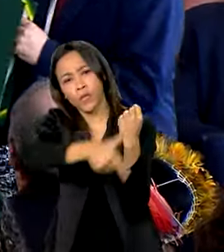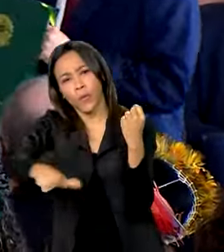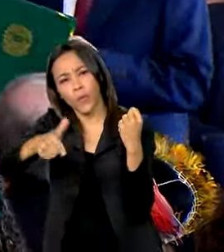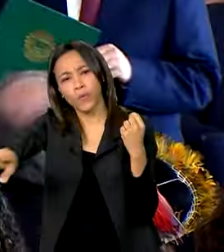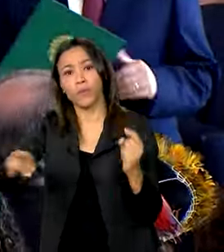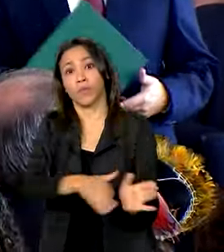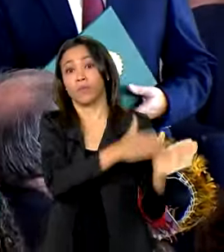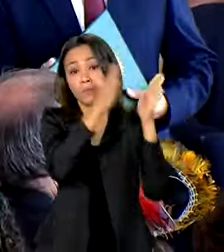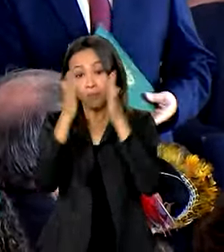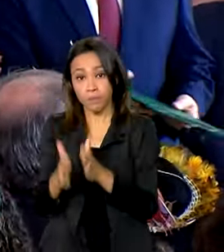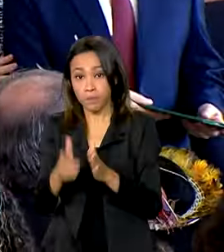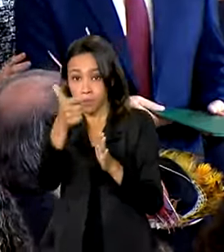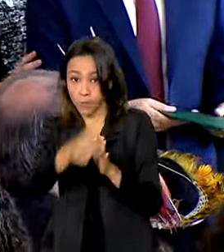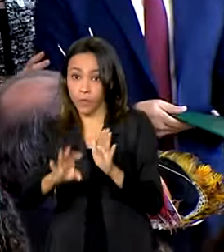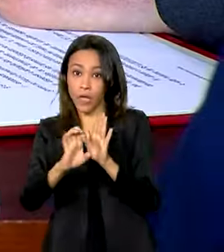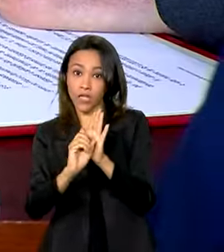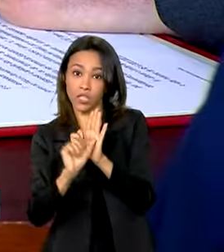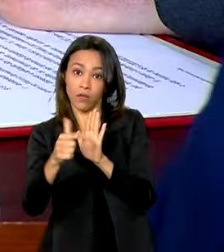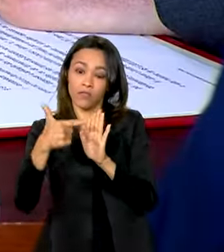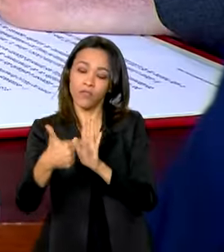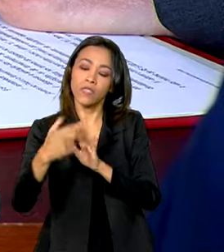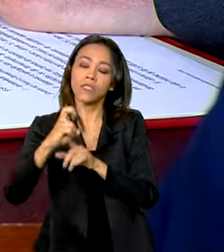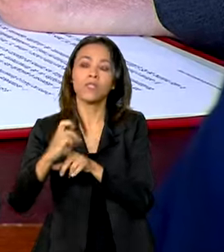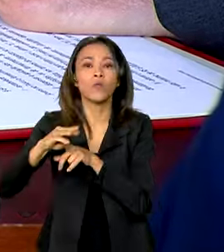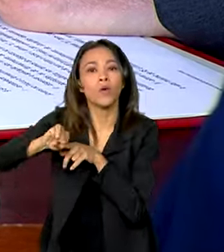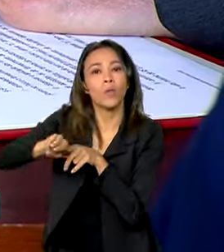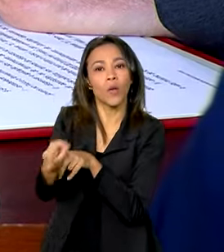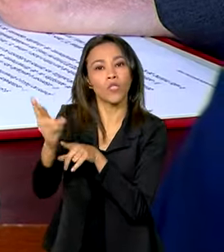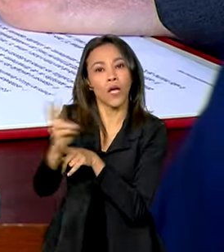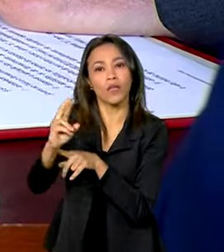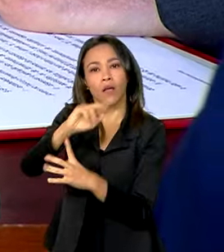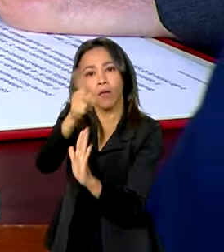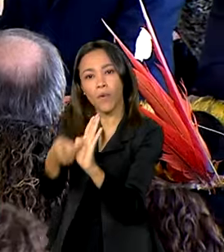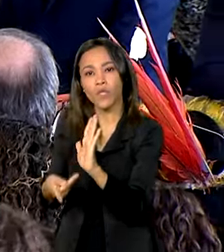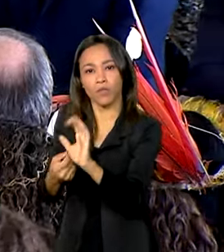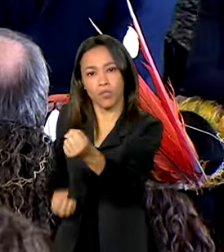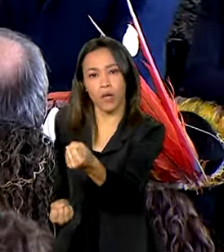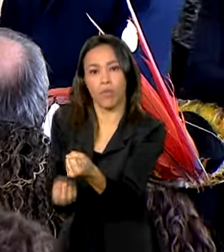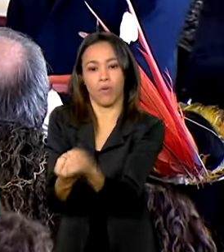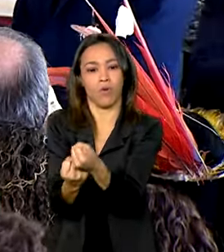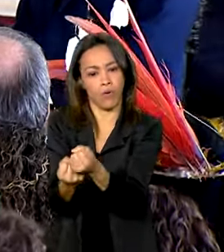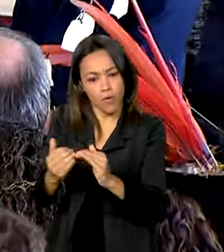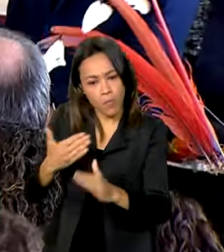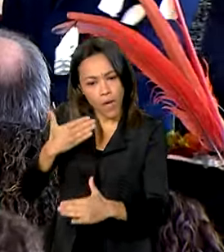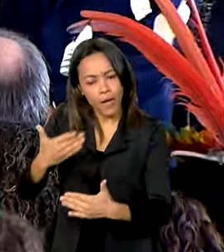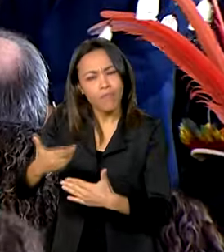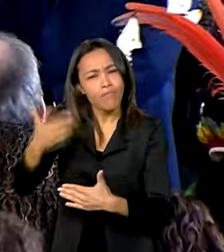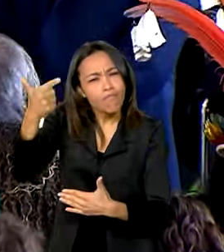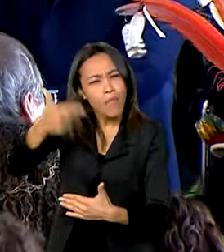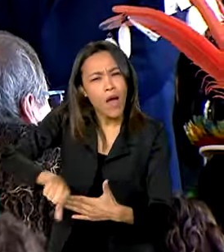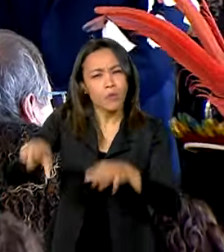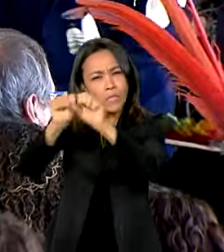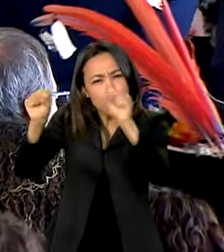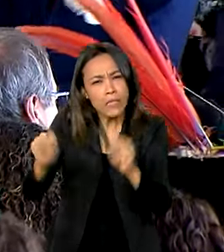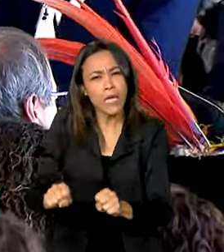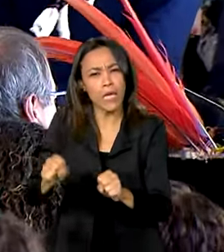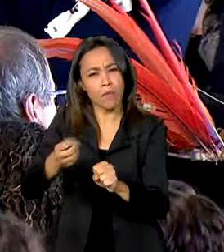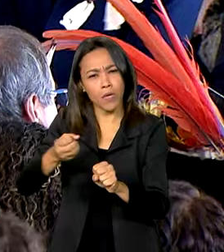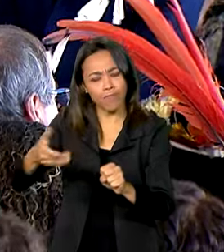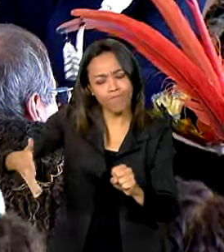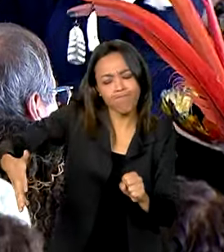edital de 25 milhões de reais para projetos de fortalecimento e ampliação de sistemas de produção